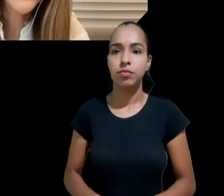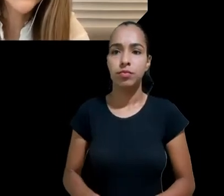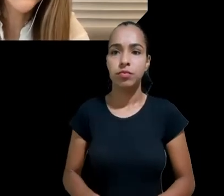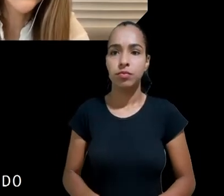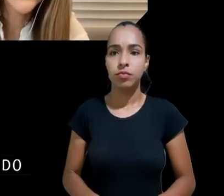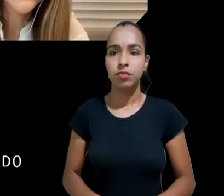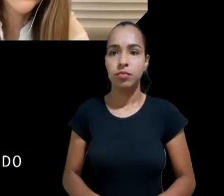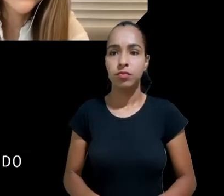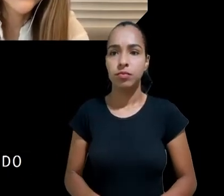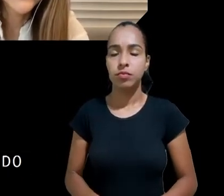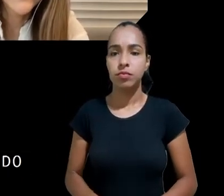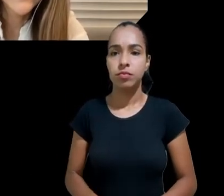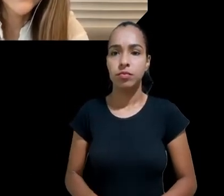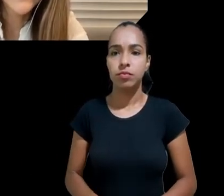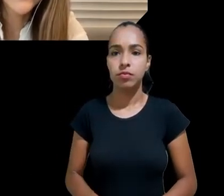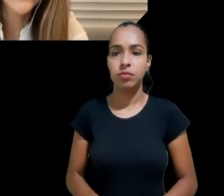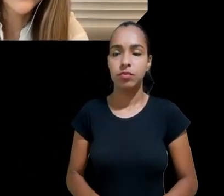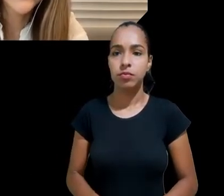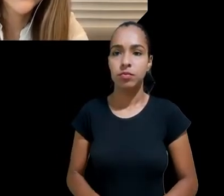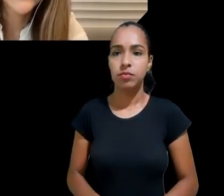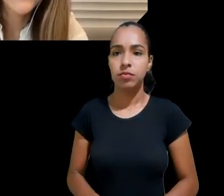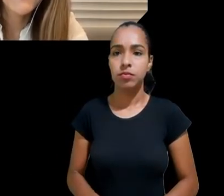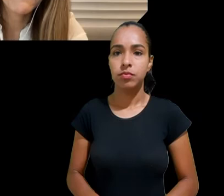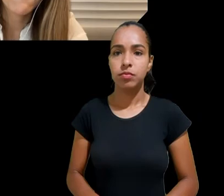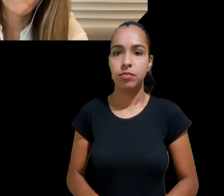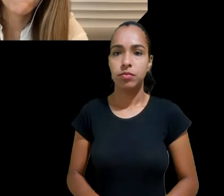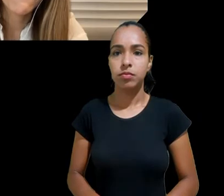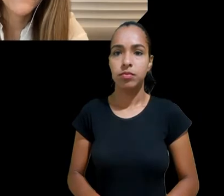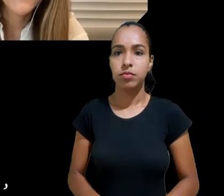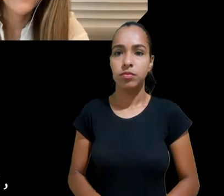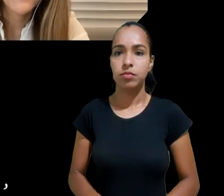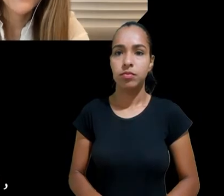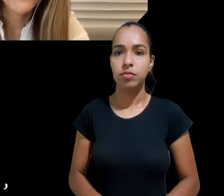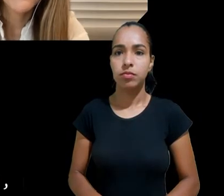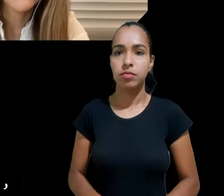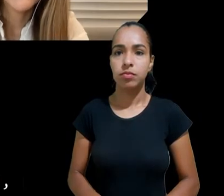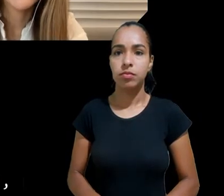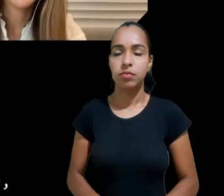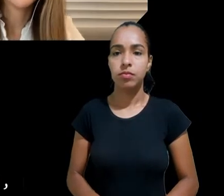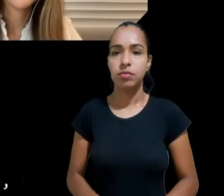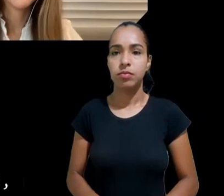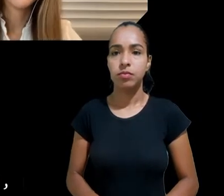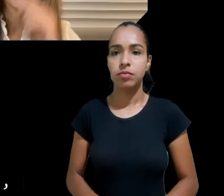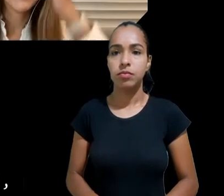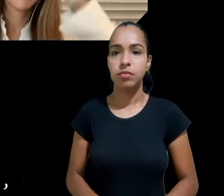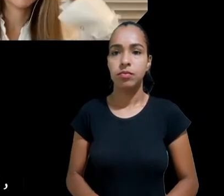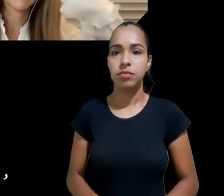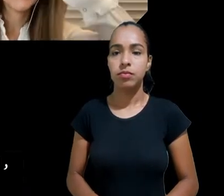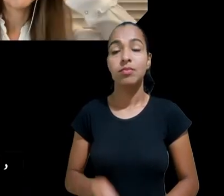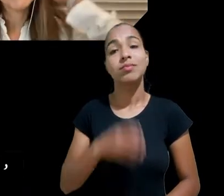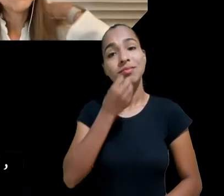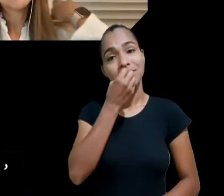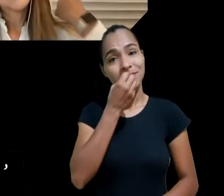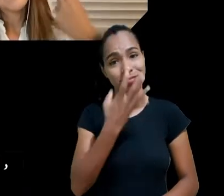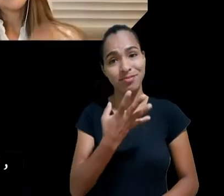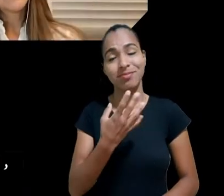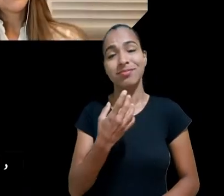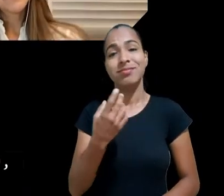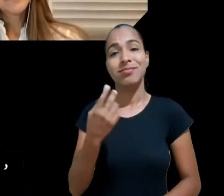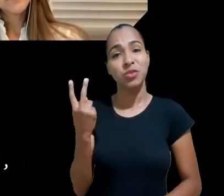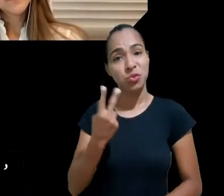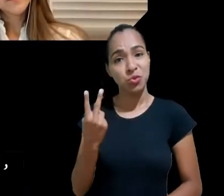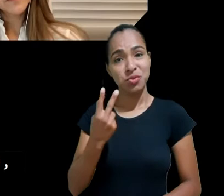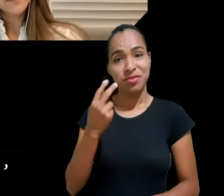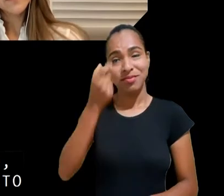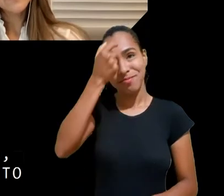Perfeito, Ana. Perfeito, Ana. Pois é, a gente pensa muito parecido. Eu acho que o Marco